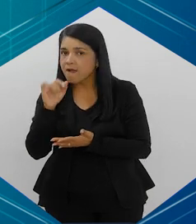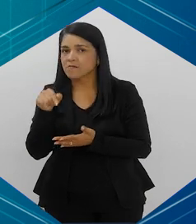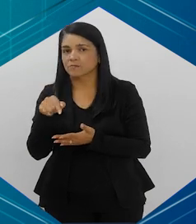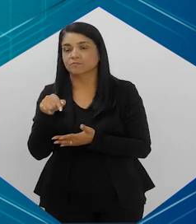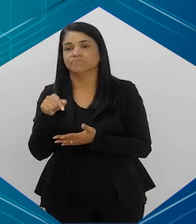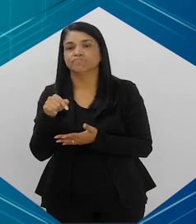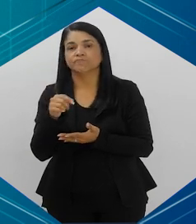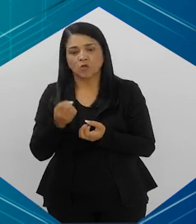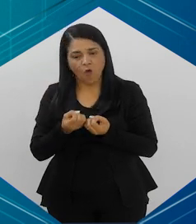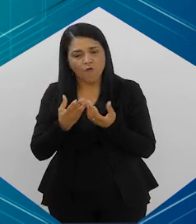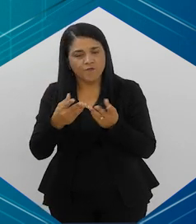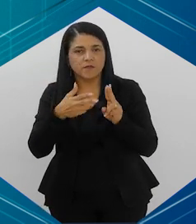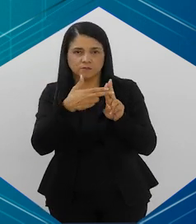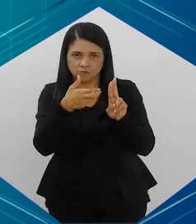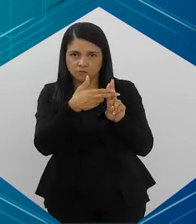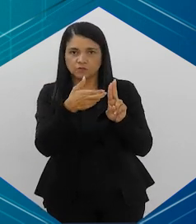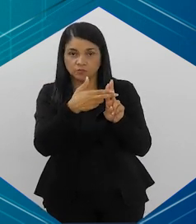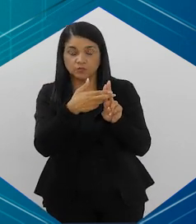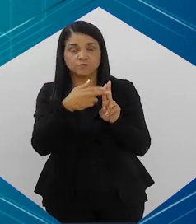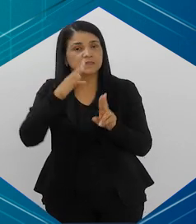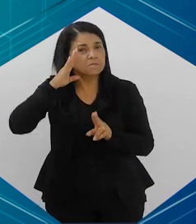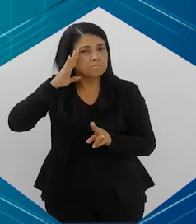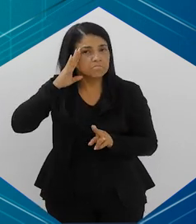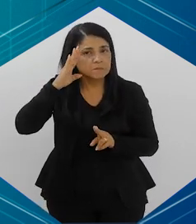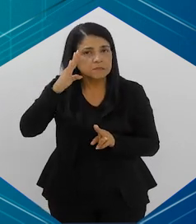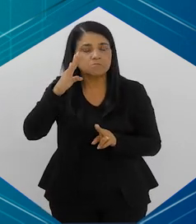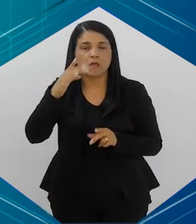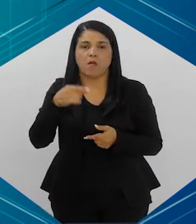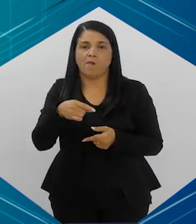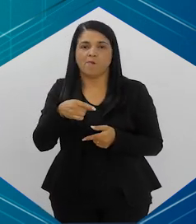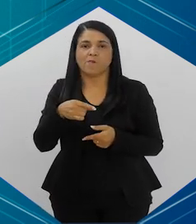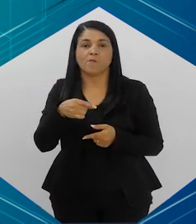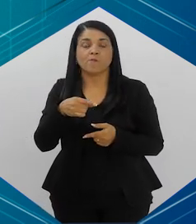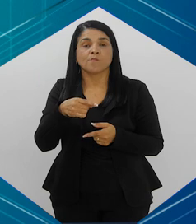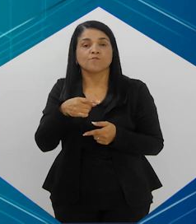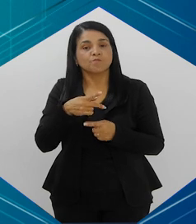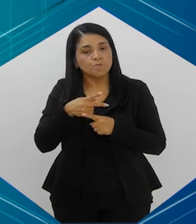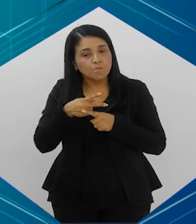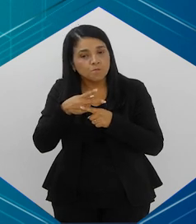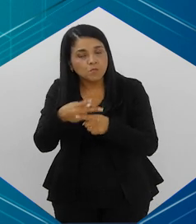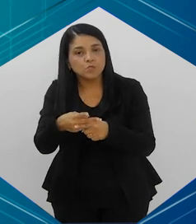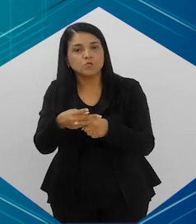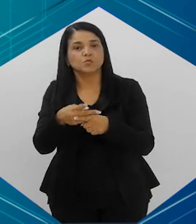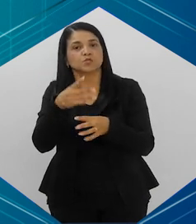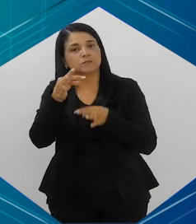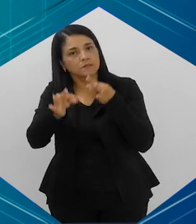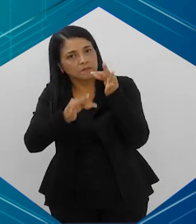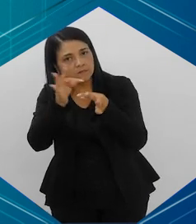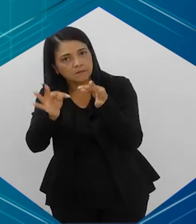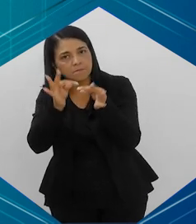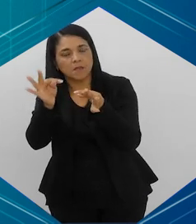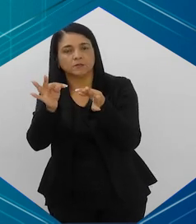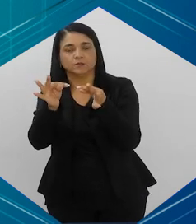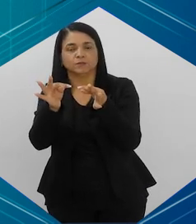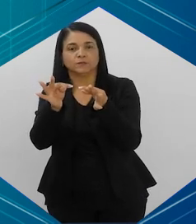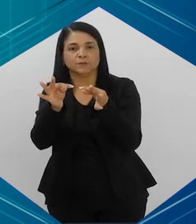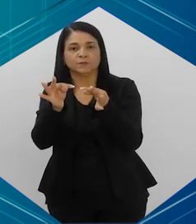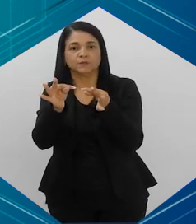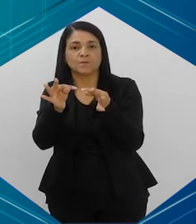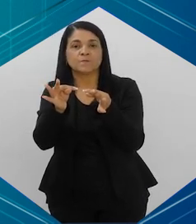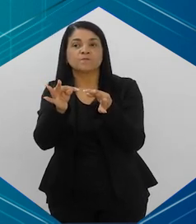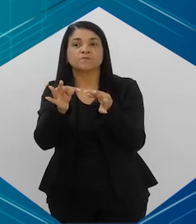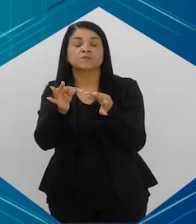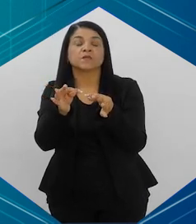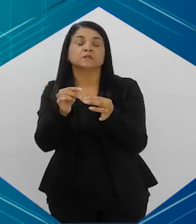mas é fundamental que seja feito e que a gente busque esse tratamento